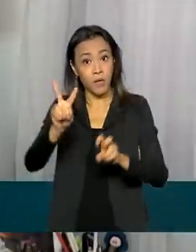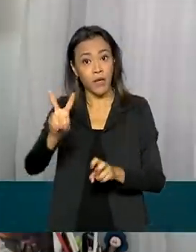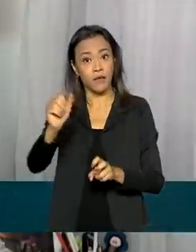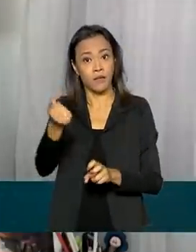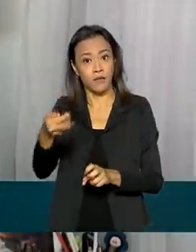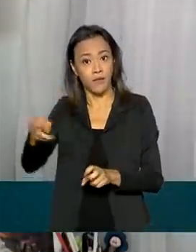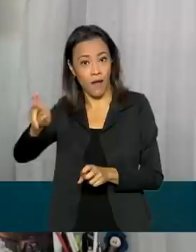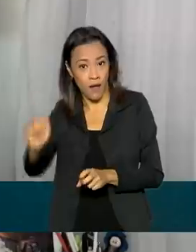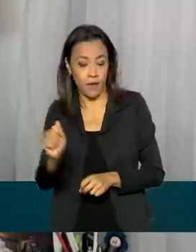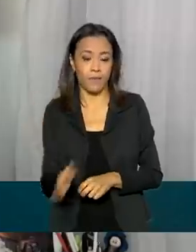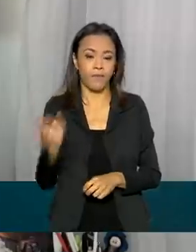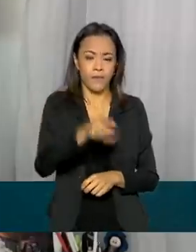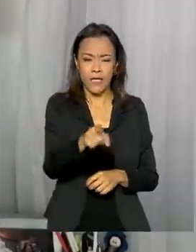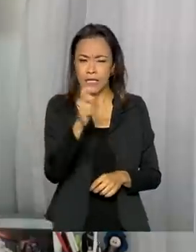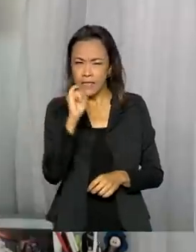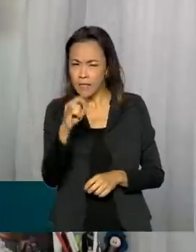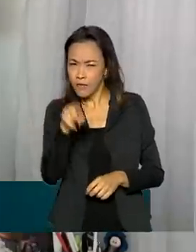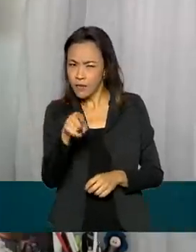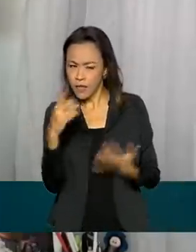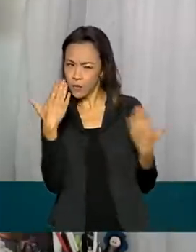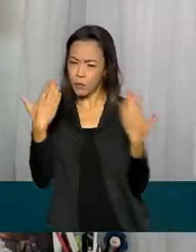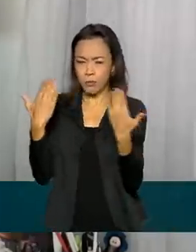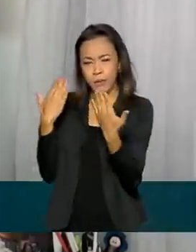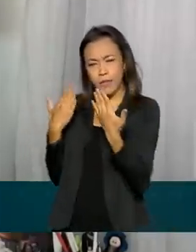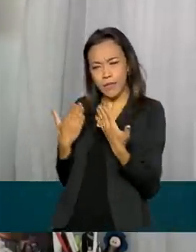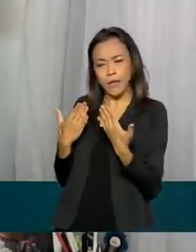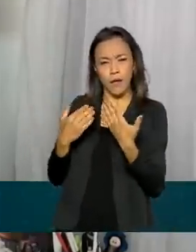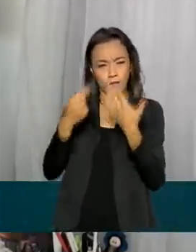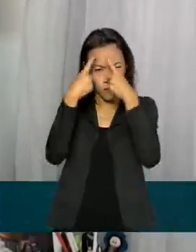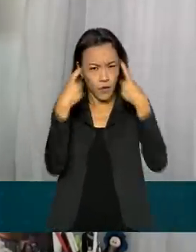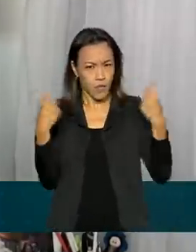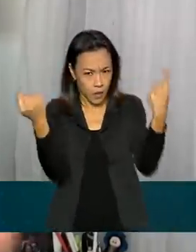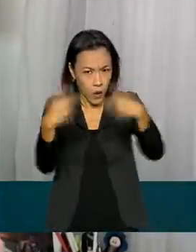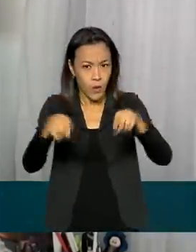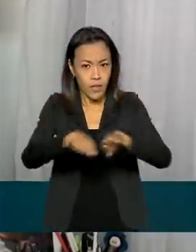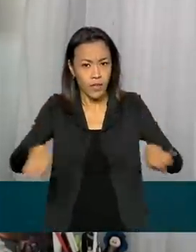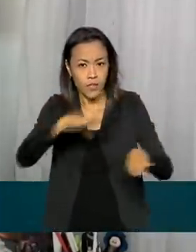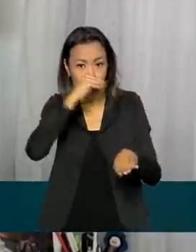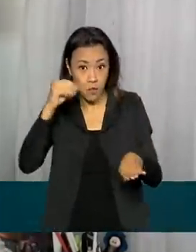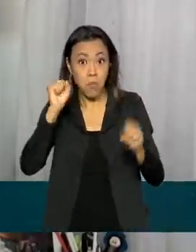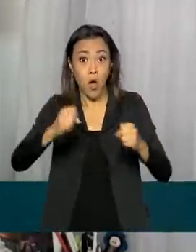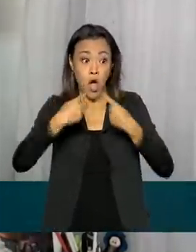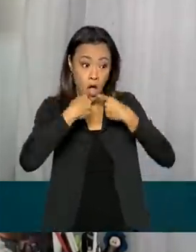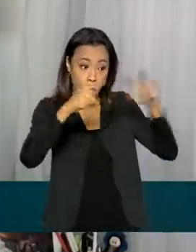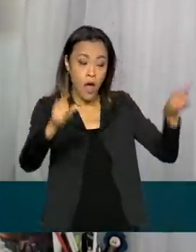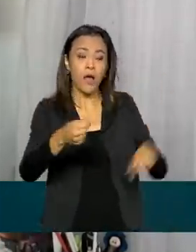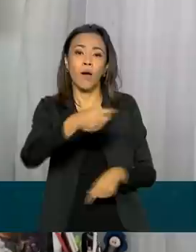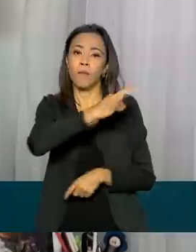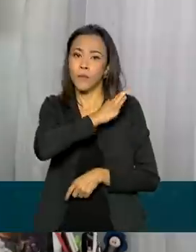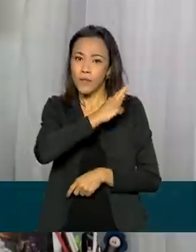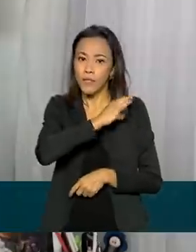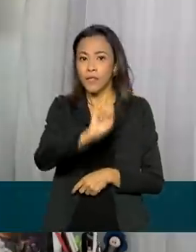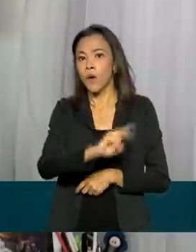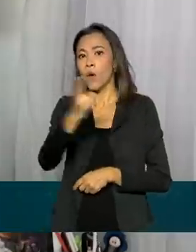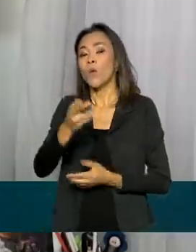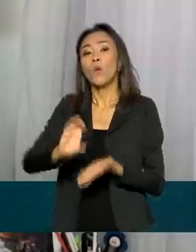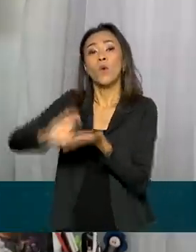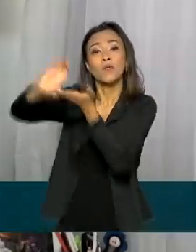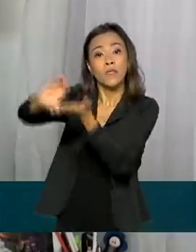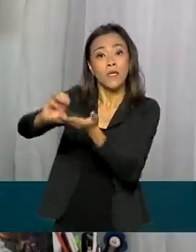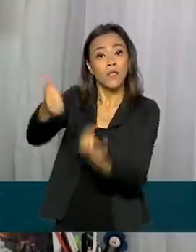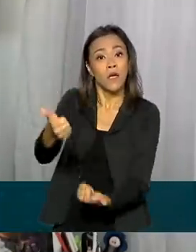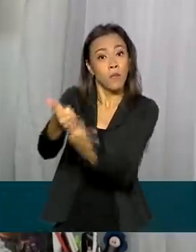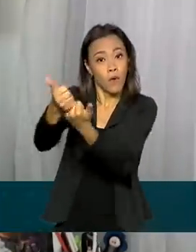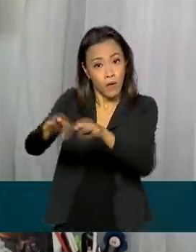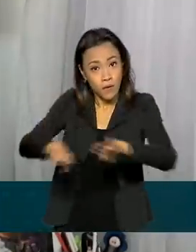Quem suspeitar ou presenciar algum tipo de agressão pode fazer a denúncia à Polícia Civil ou ao Conselho Tutelar. É possível também